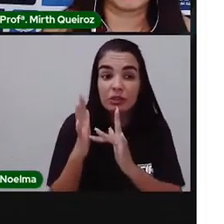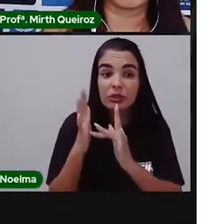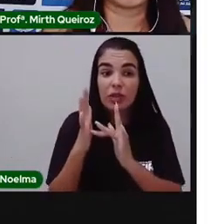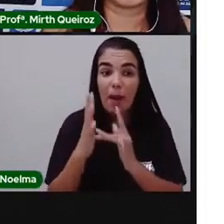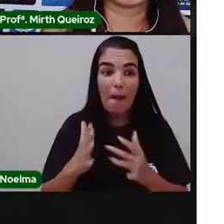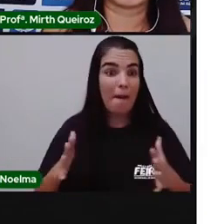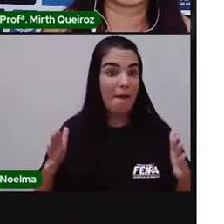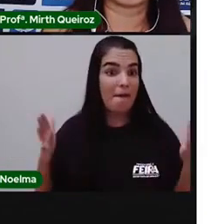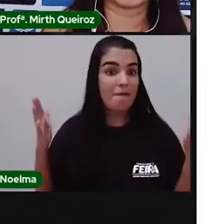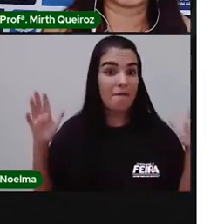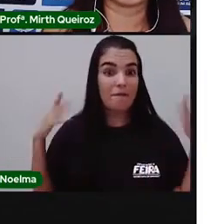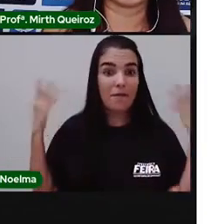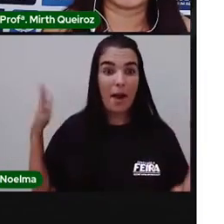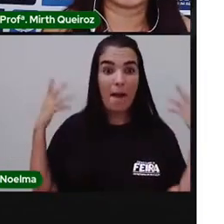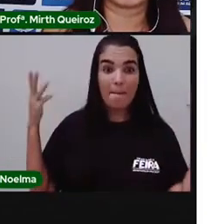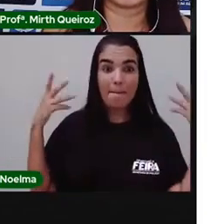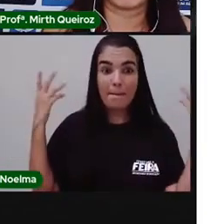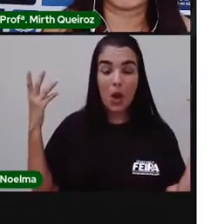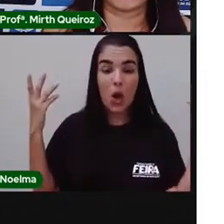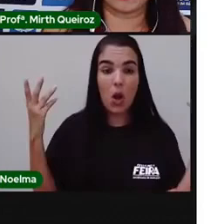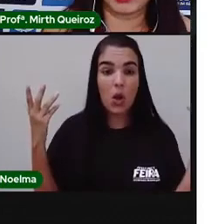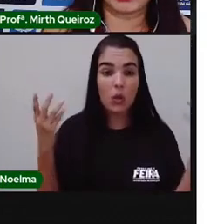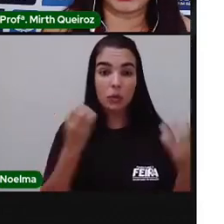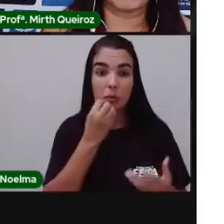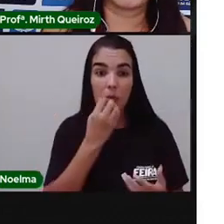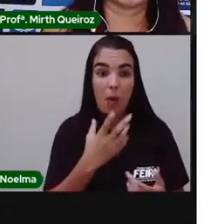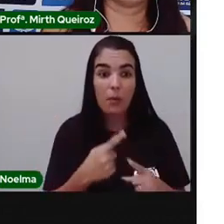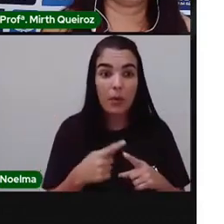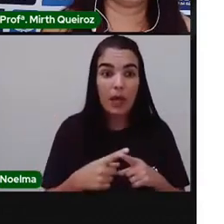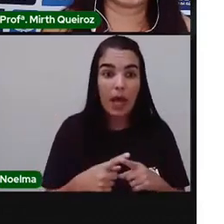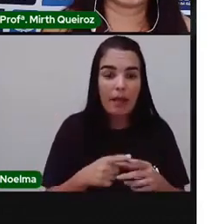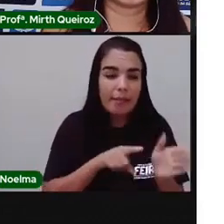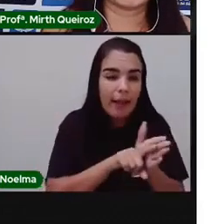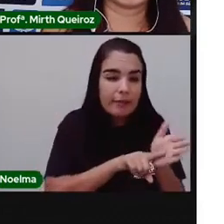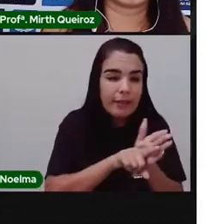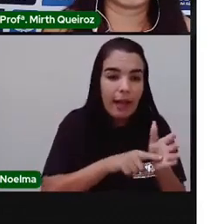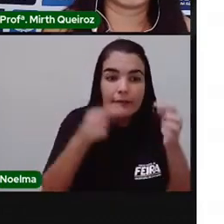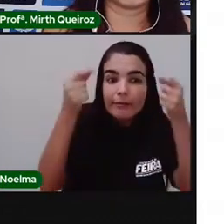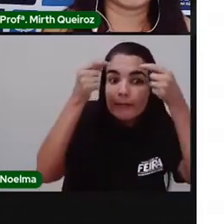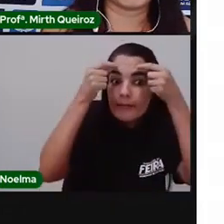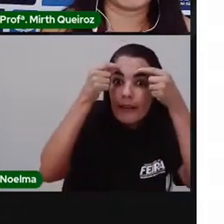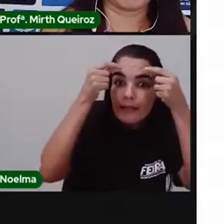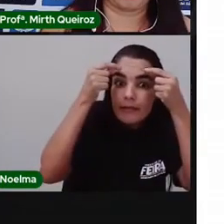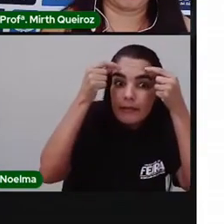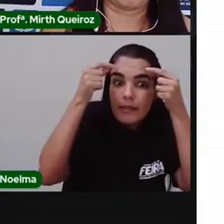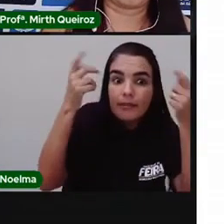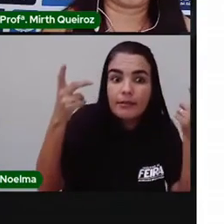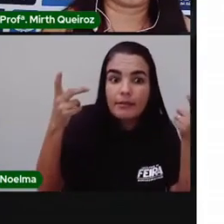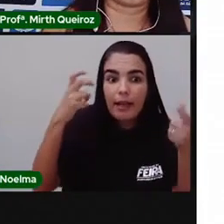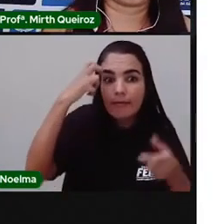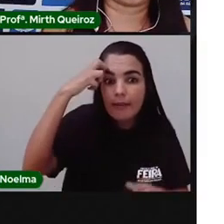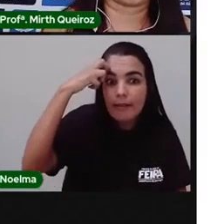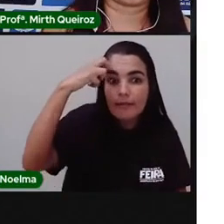testes utilizados para estudar a inteligência humana durante a China antiga.